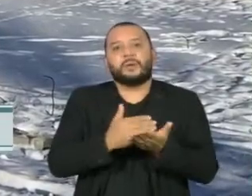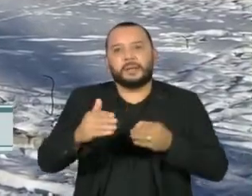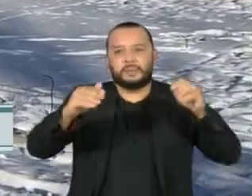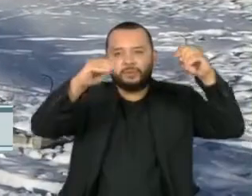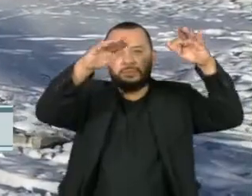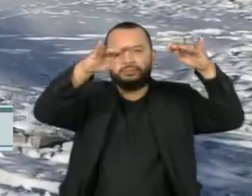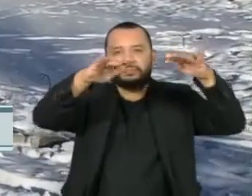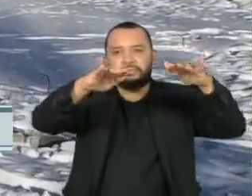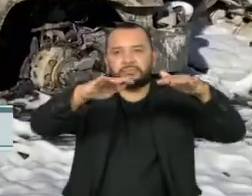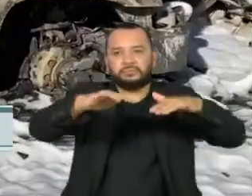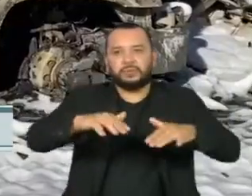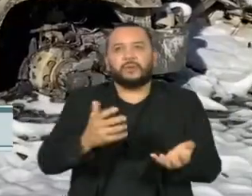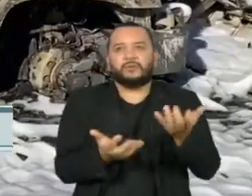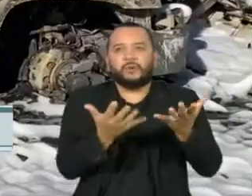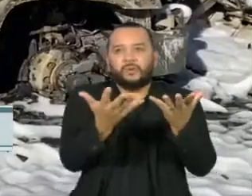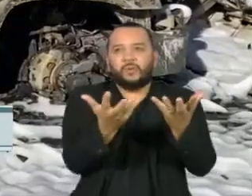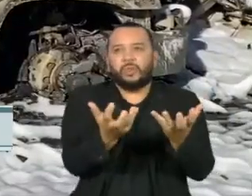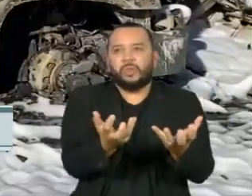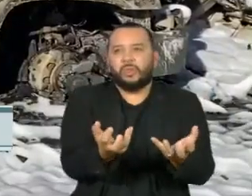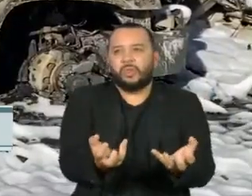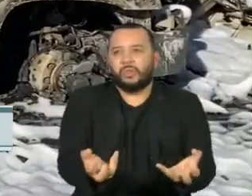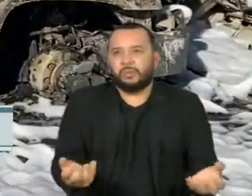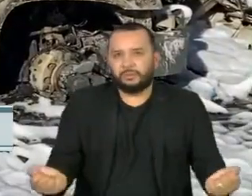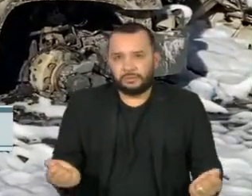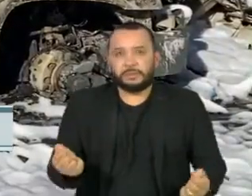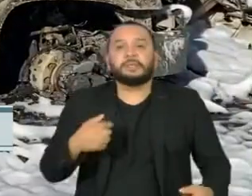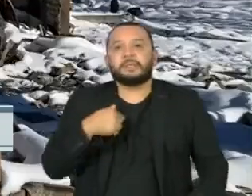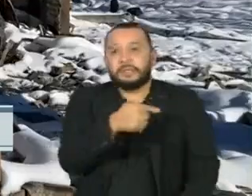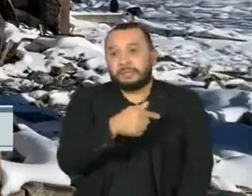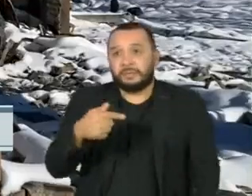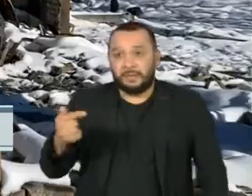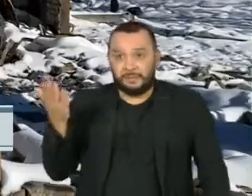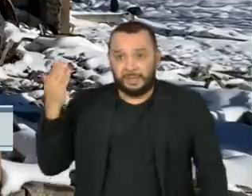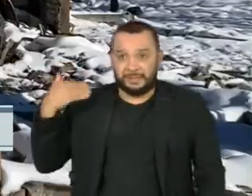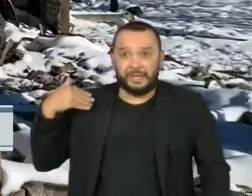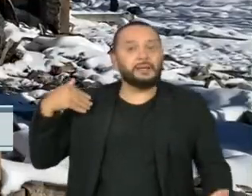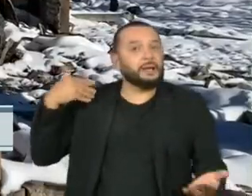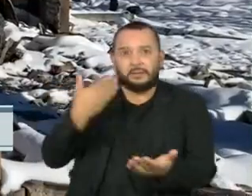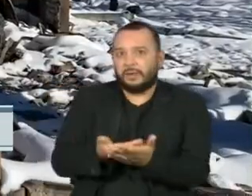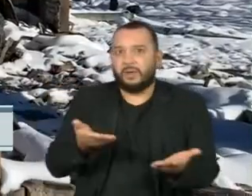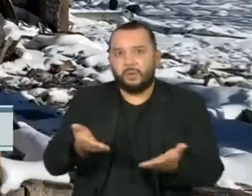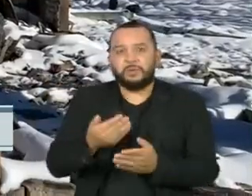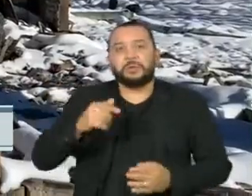cair e apagou as chamas. Desde a semana passada, mais de mil residências foram destruídas.